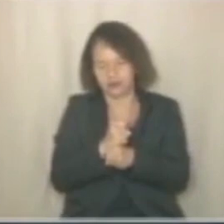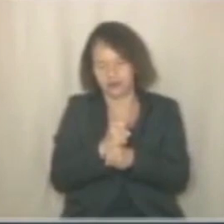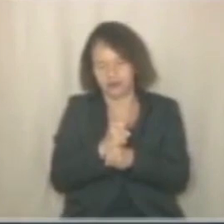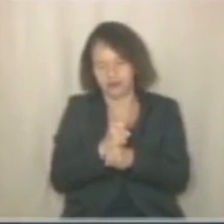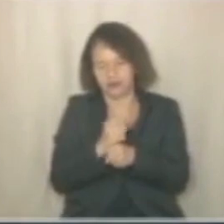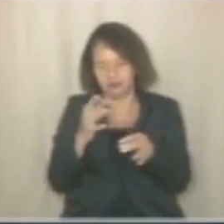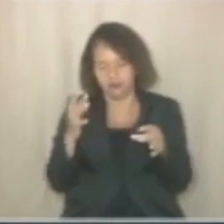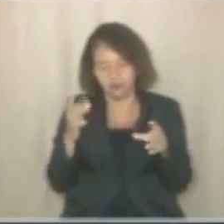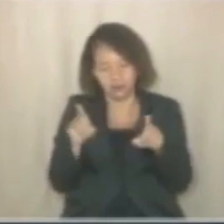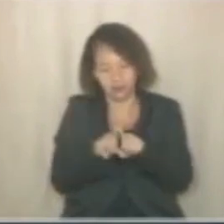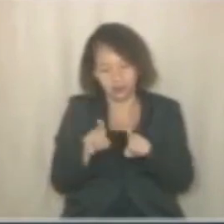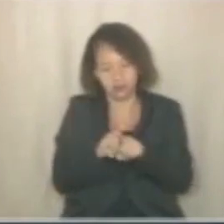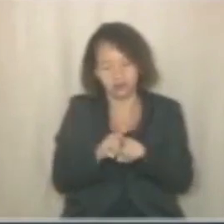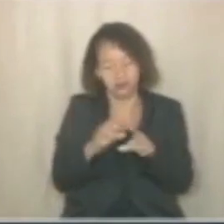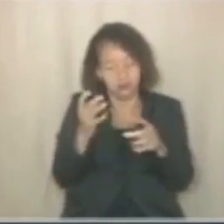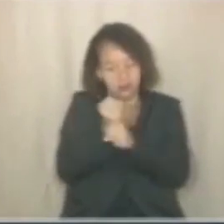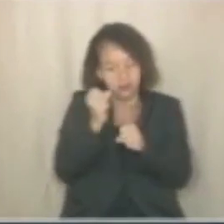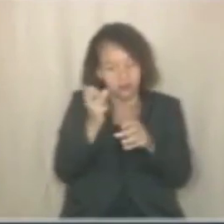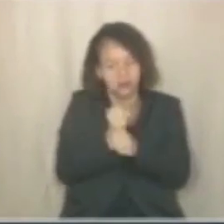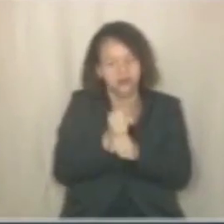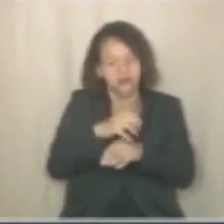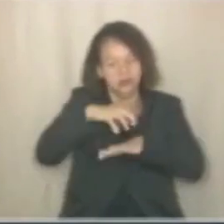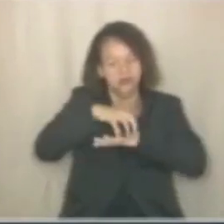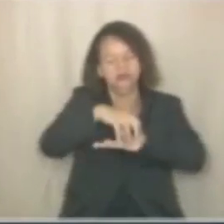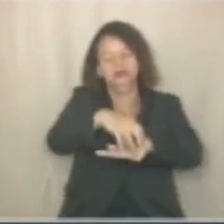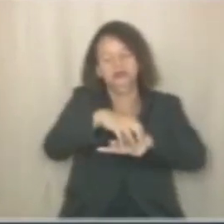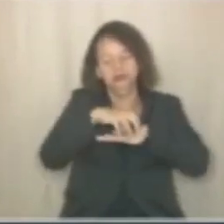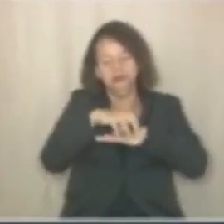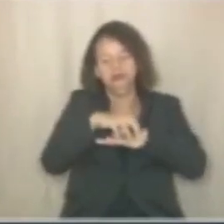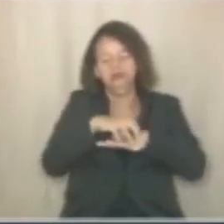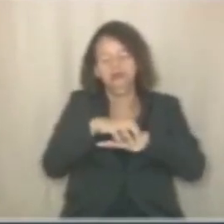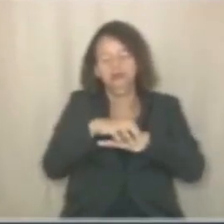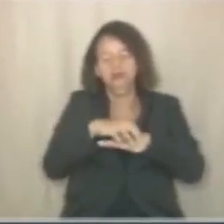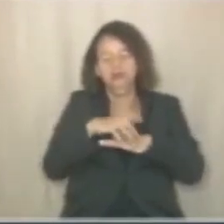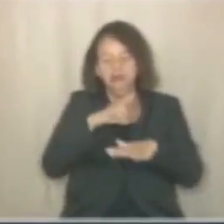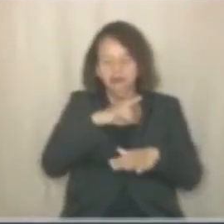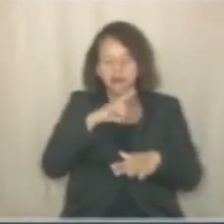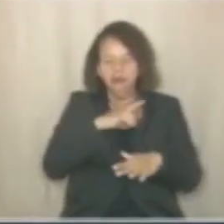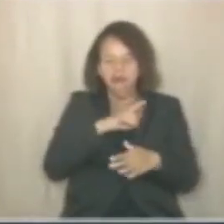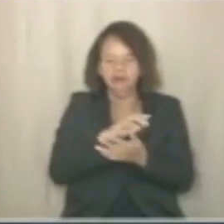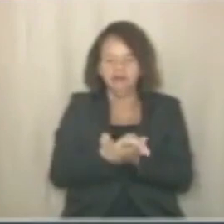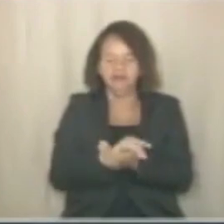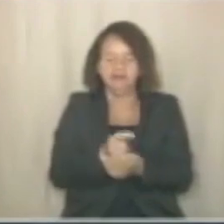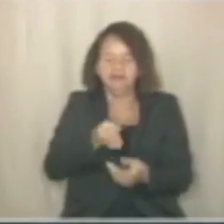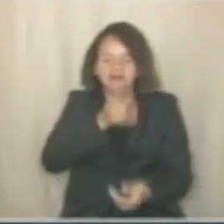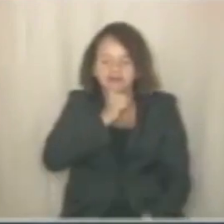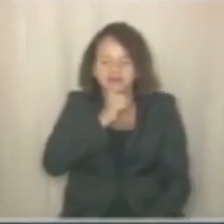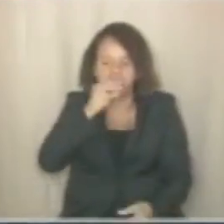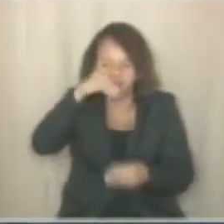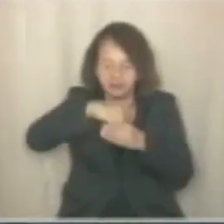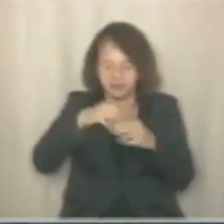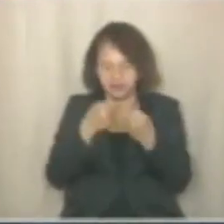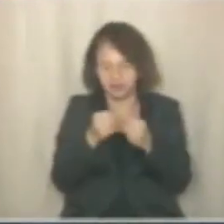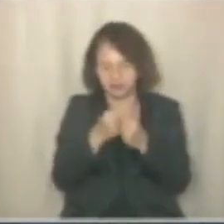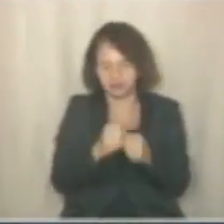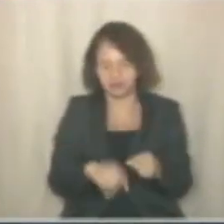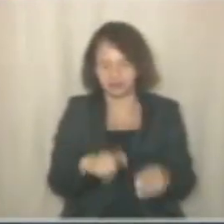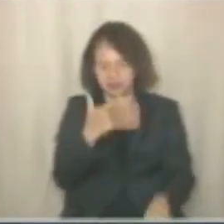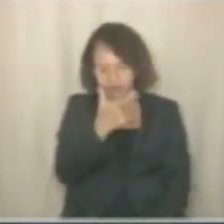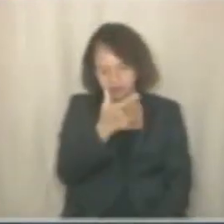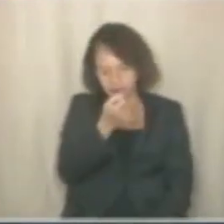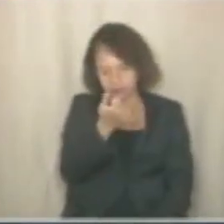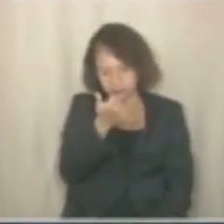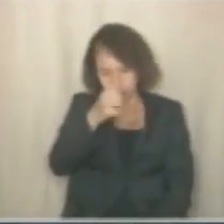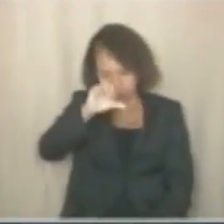a totalidade da frota conterá o equipamento de refrigeração interna. Então, vamos lá. 2019,